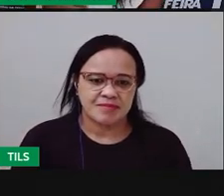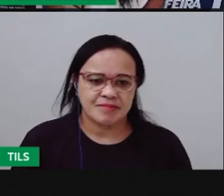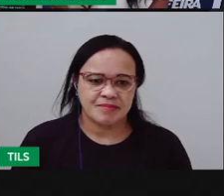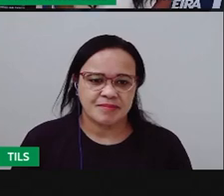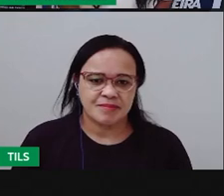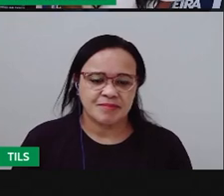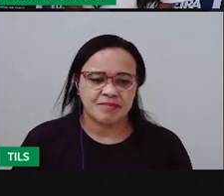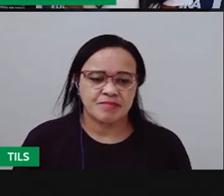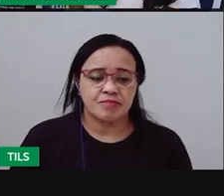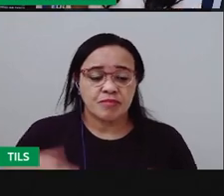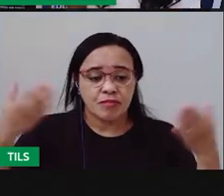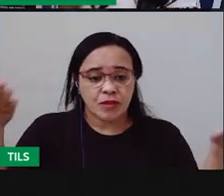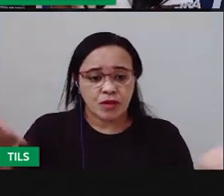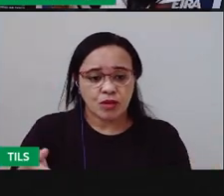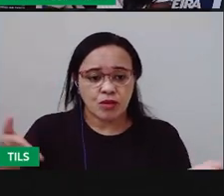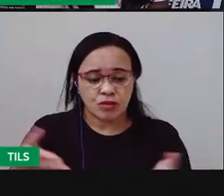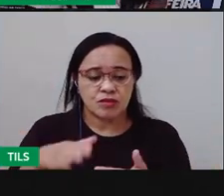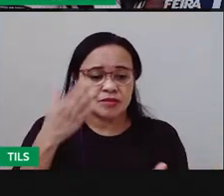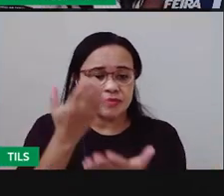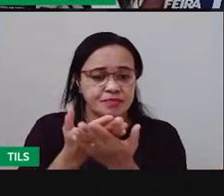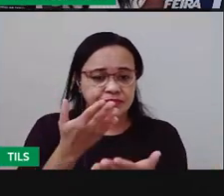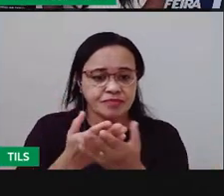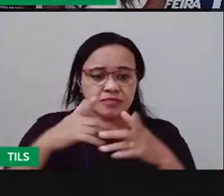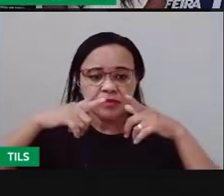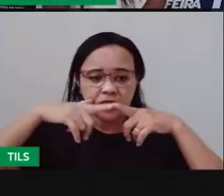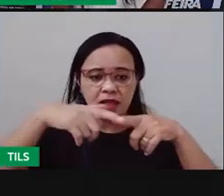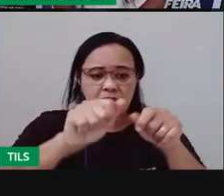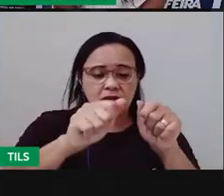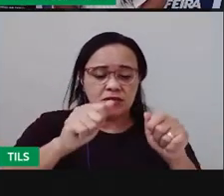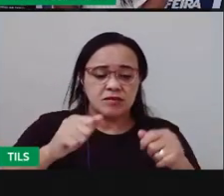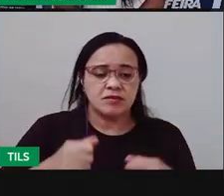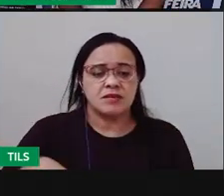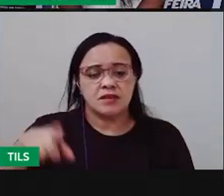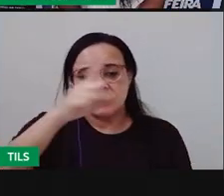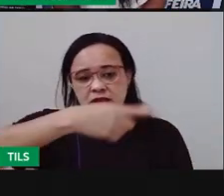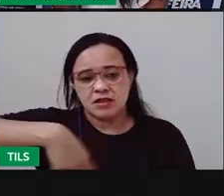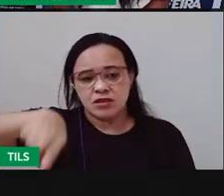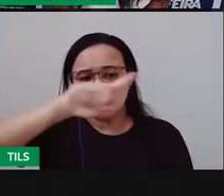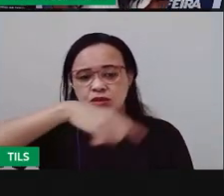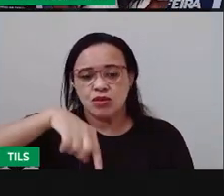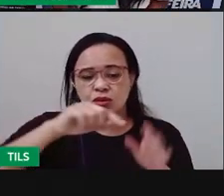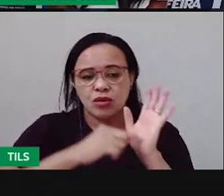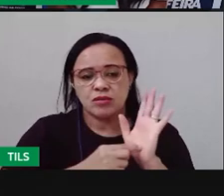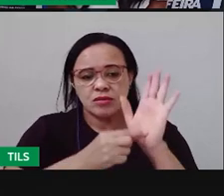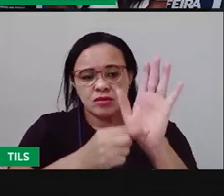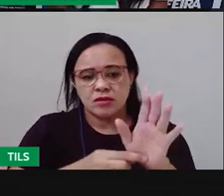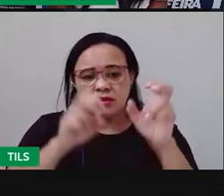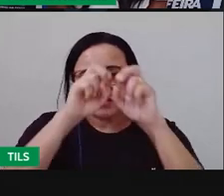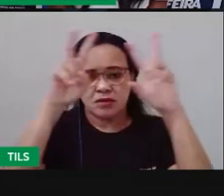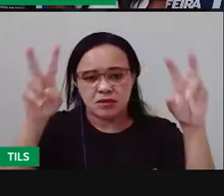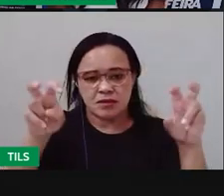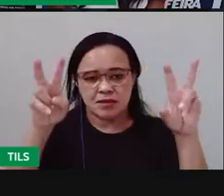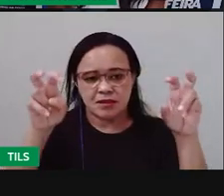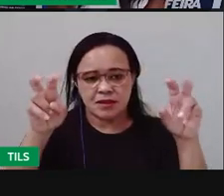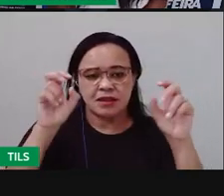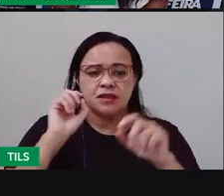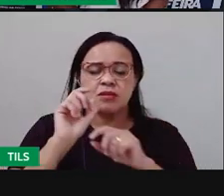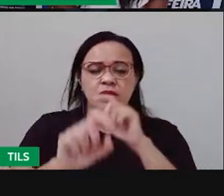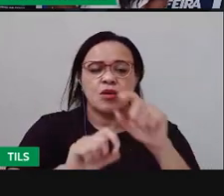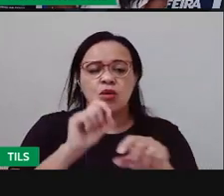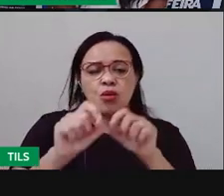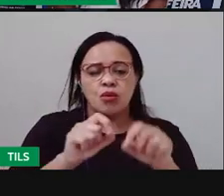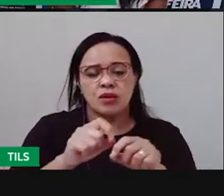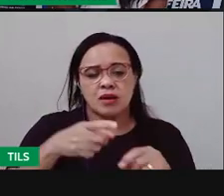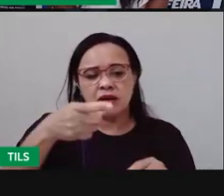Então, hoje, na aula de linguagem, nós vamos abordar o tema xilogravura, faça